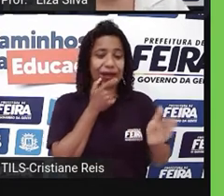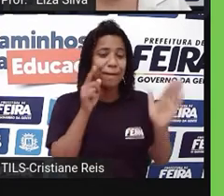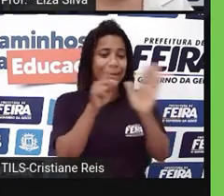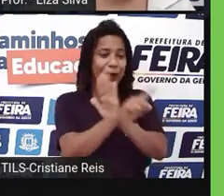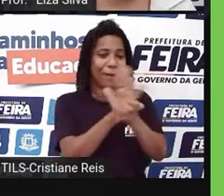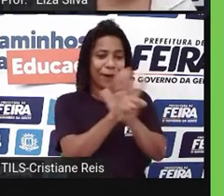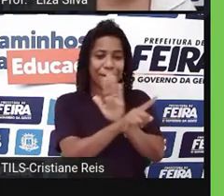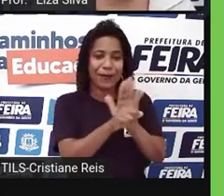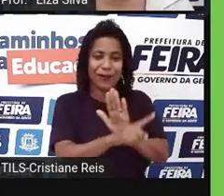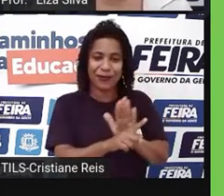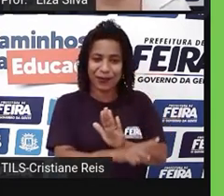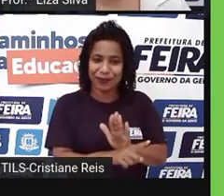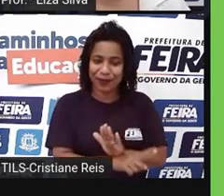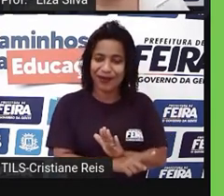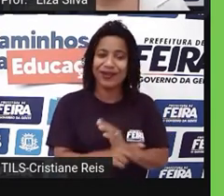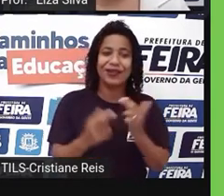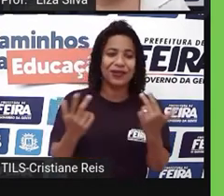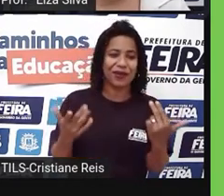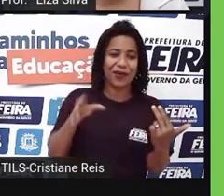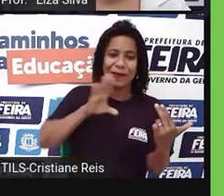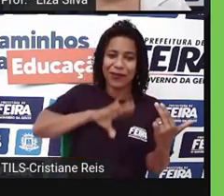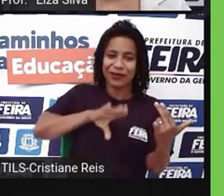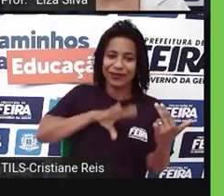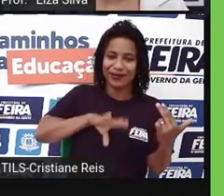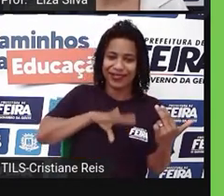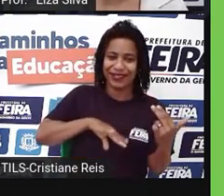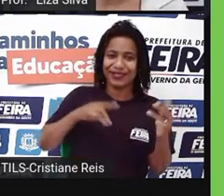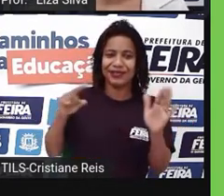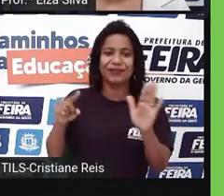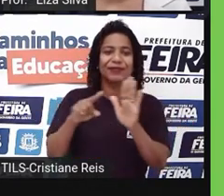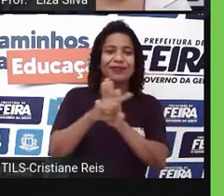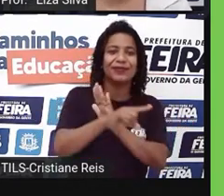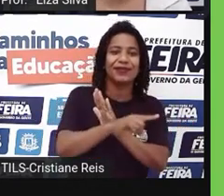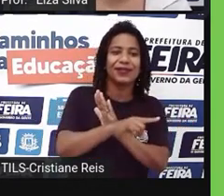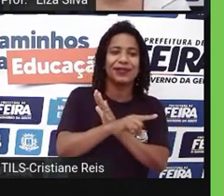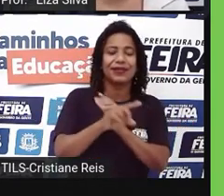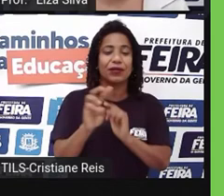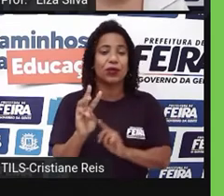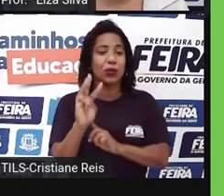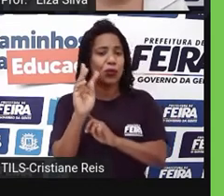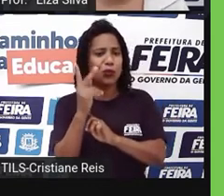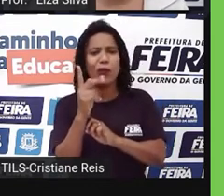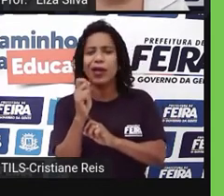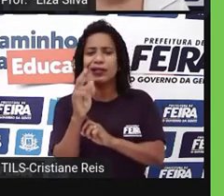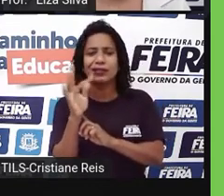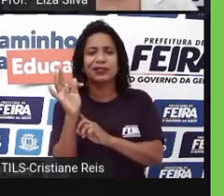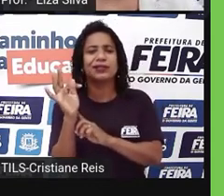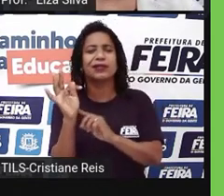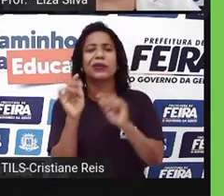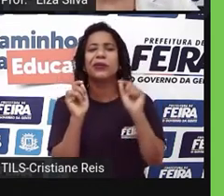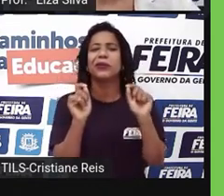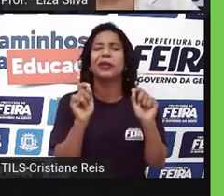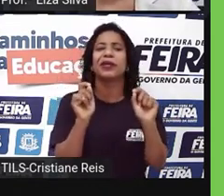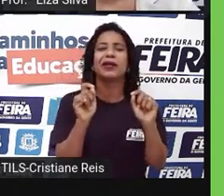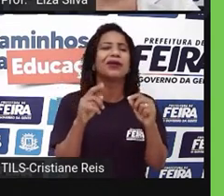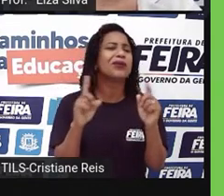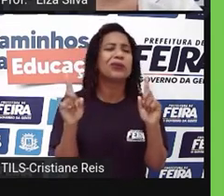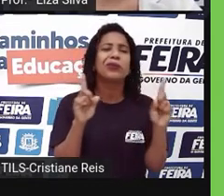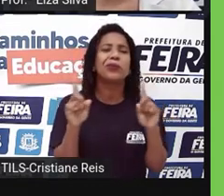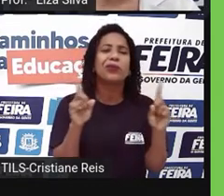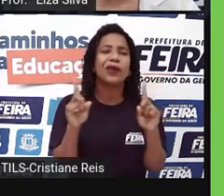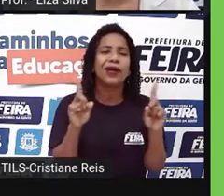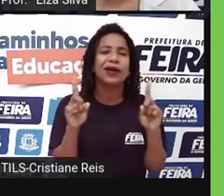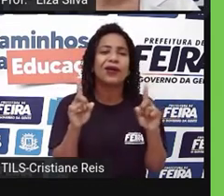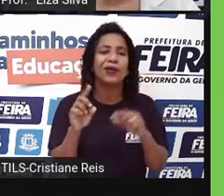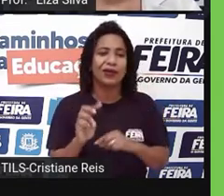palavrinhas que eu uso para começar as perguntas. What? O que? O qual? What kind? Que